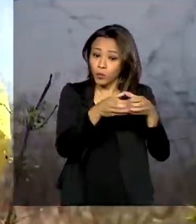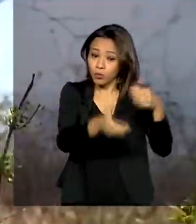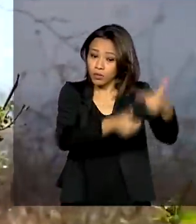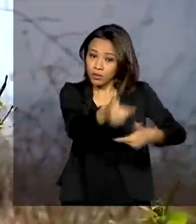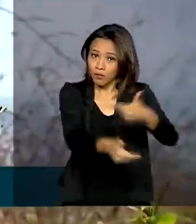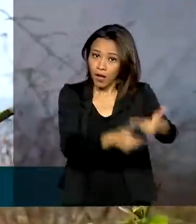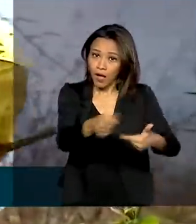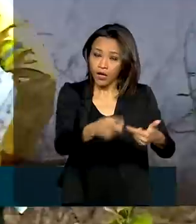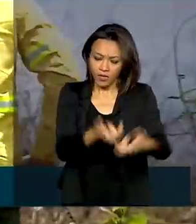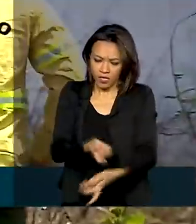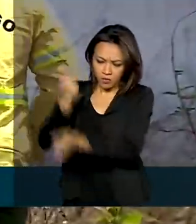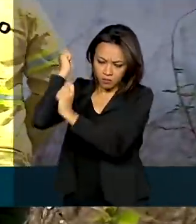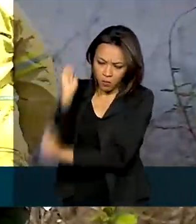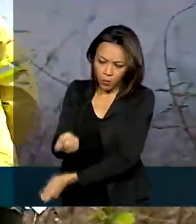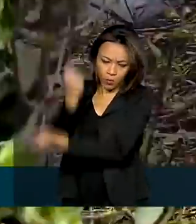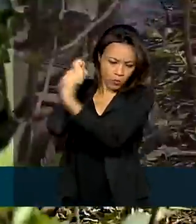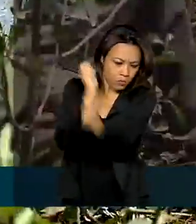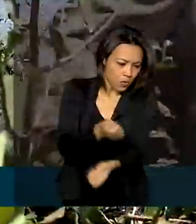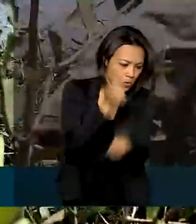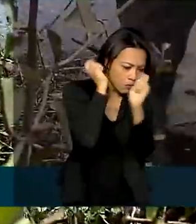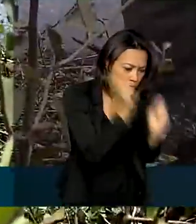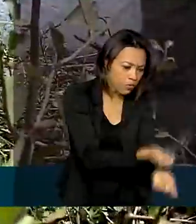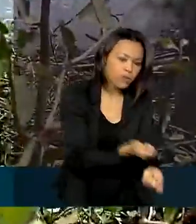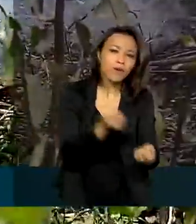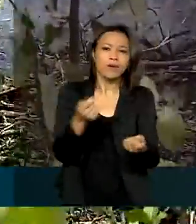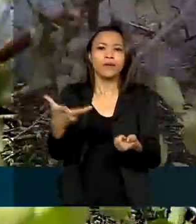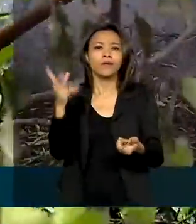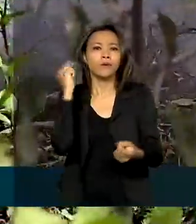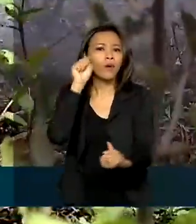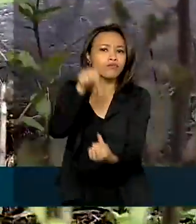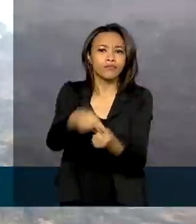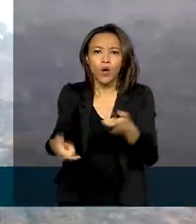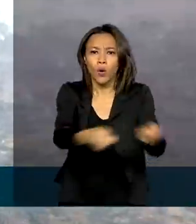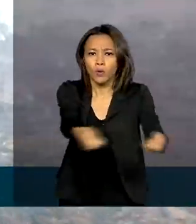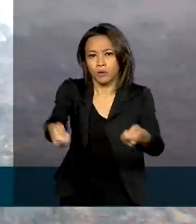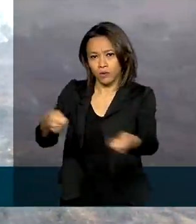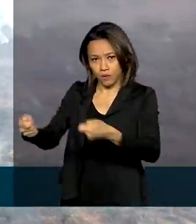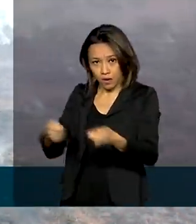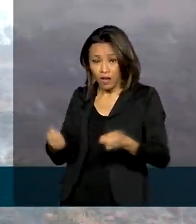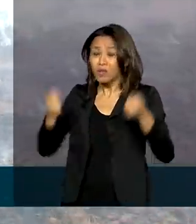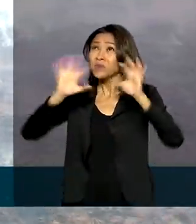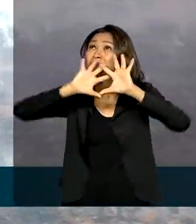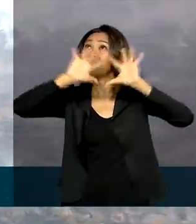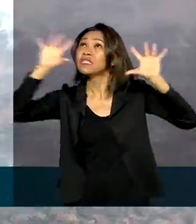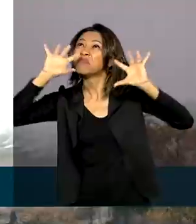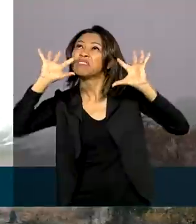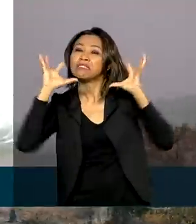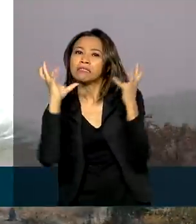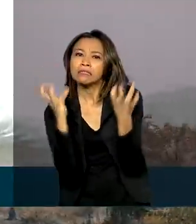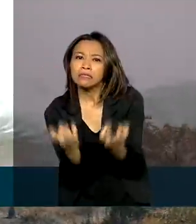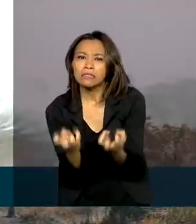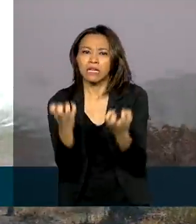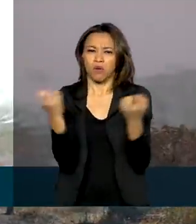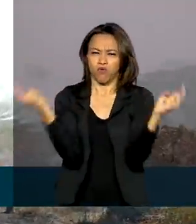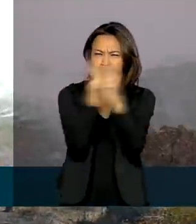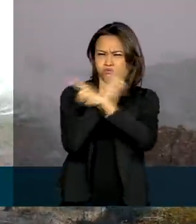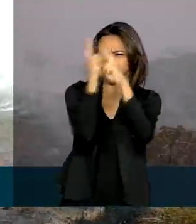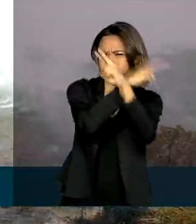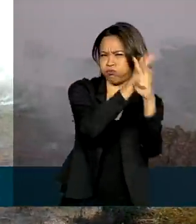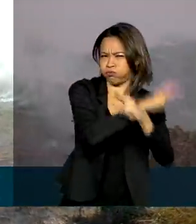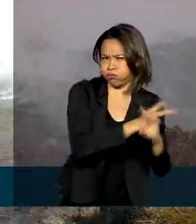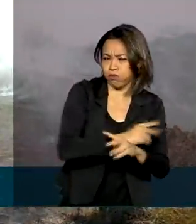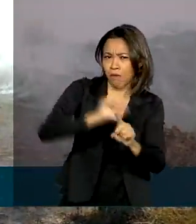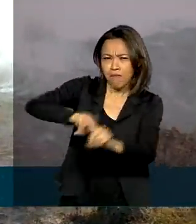Com abafadores, os brigadistas tentavam controlar as chamas. O tempo seco na região e os ventos fortes,